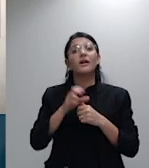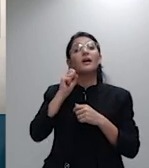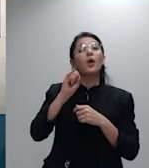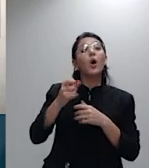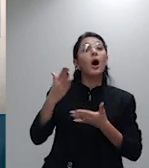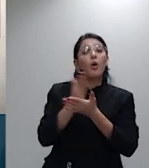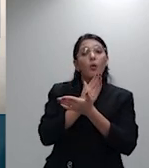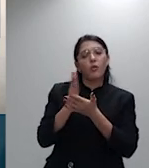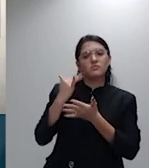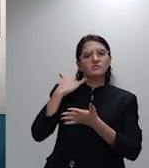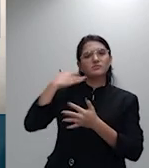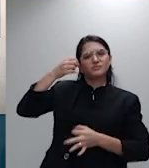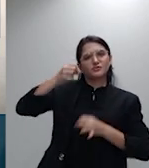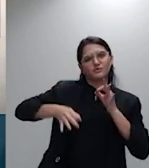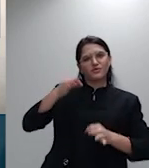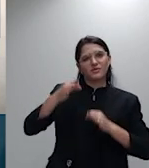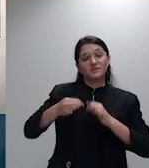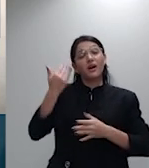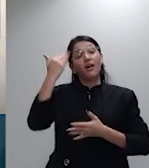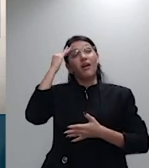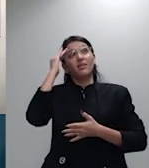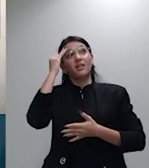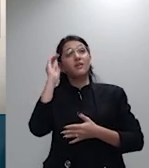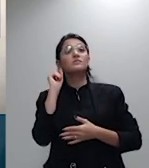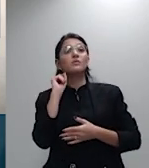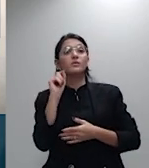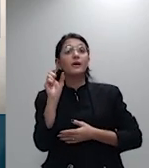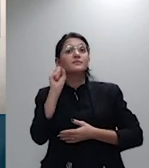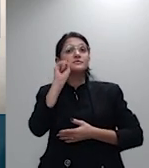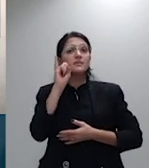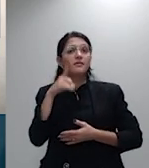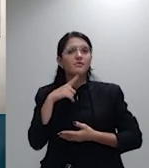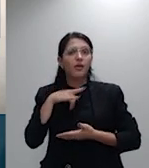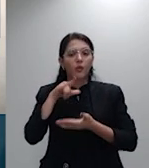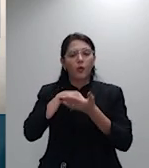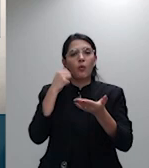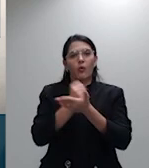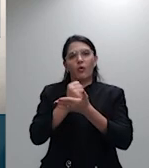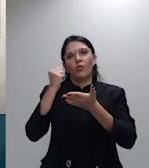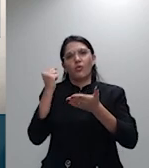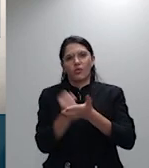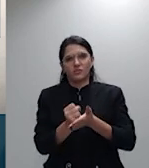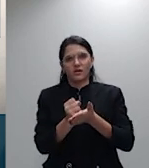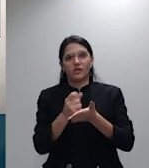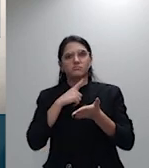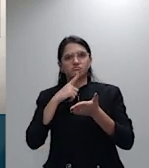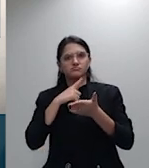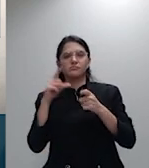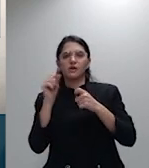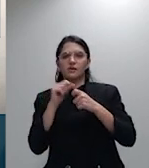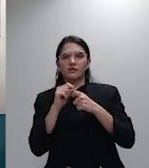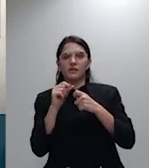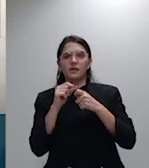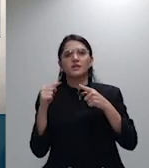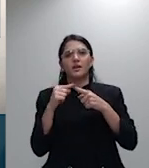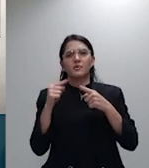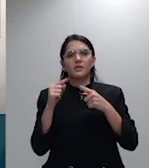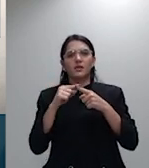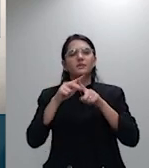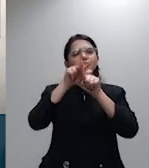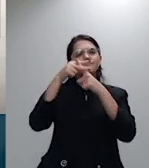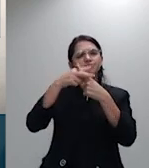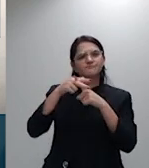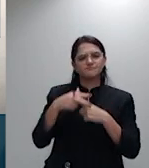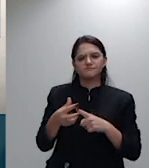de que se a cláusula contratual foi elaborada de acordo com a resolução 63 da ENS no caso dos